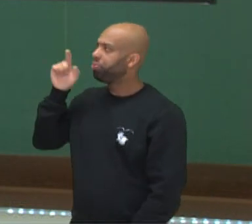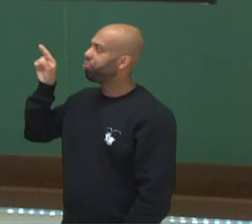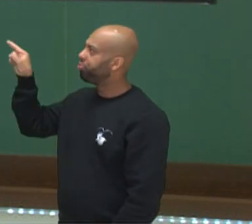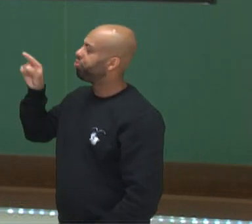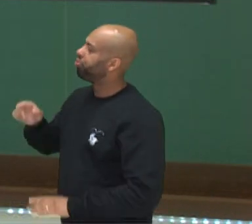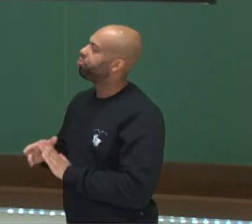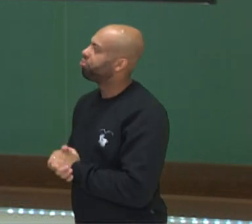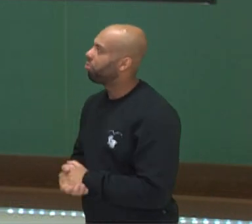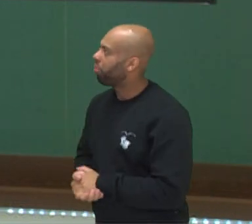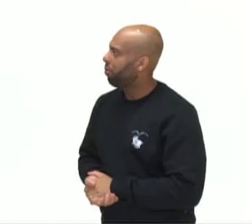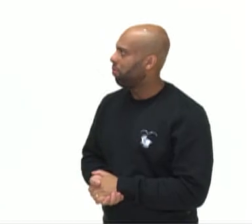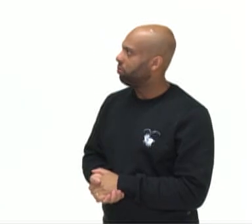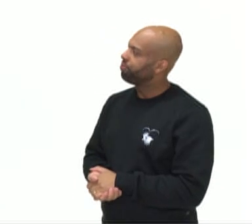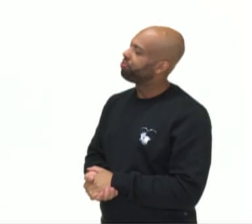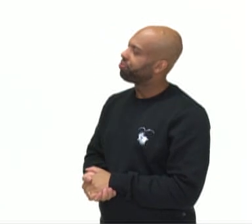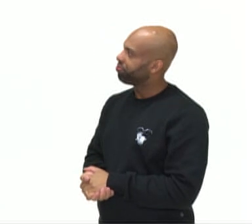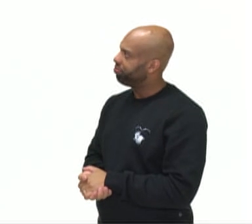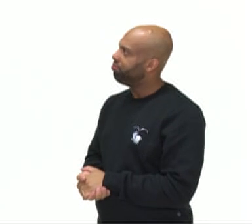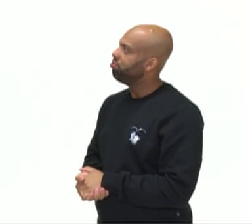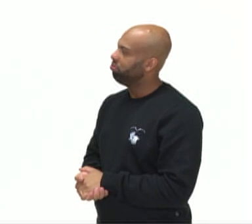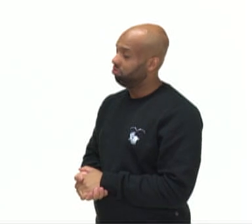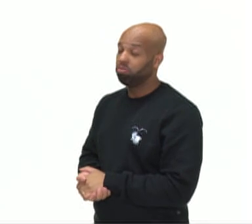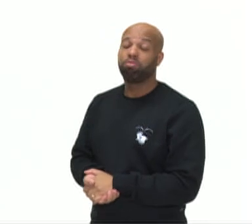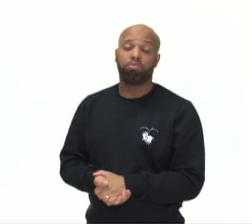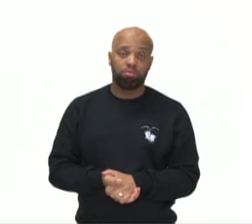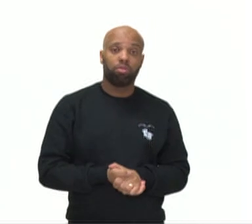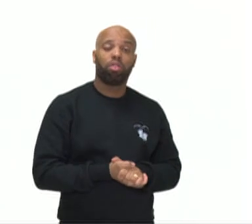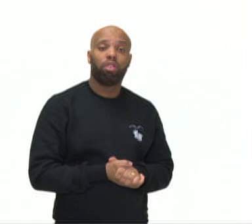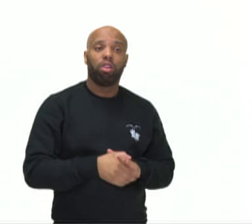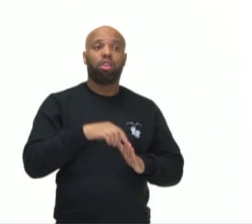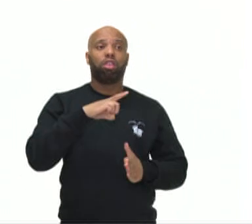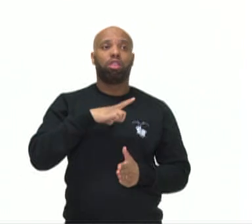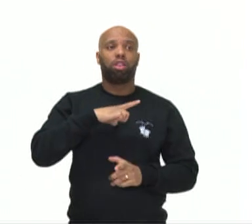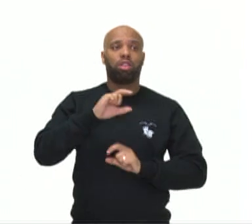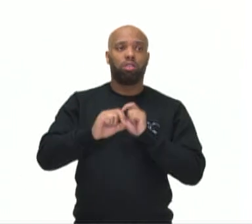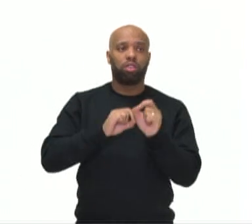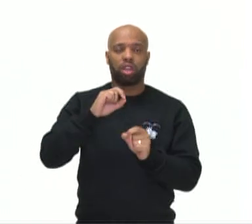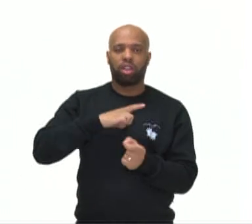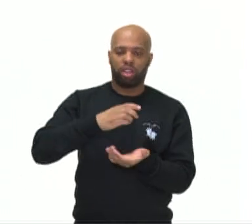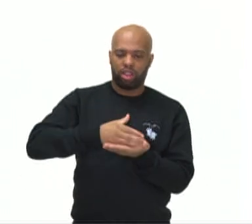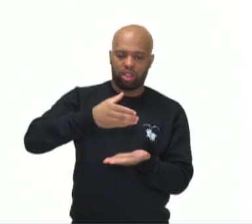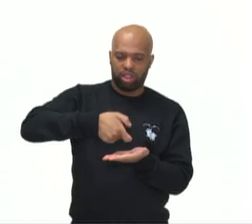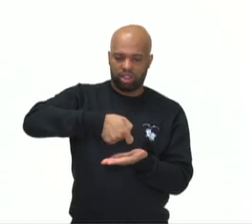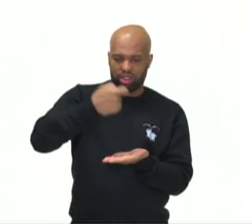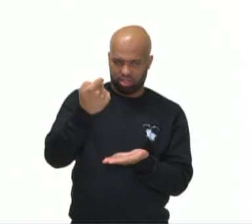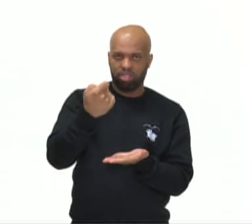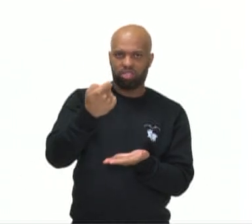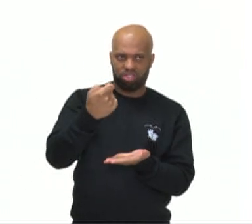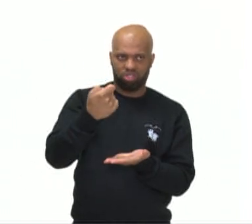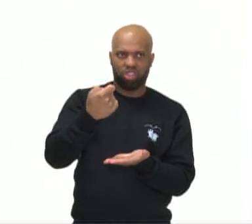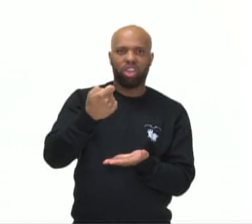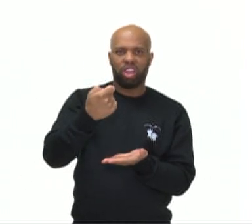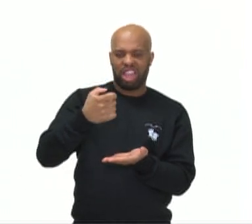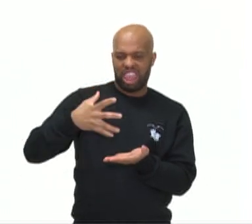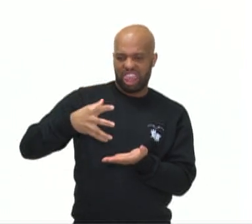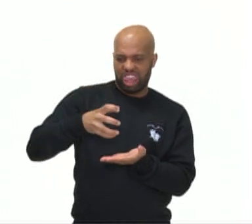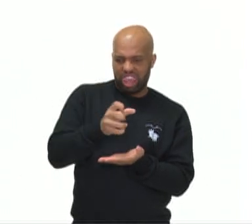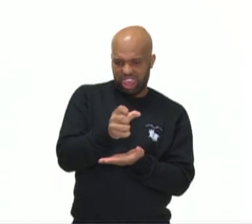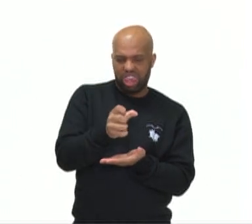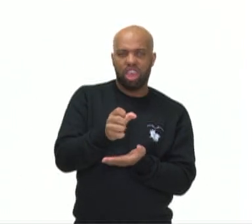imagem que está nesse slide, vocês têm uma garrafa, uma latinha de refrigerante amassada,